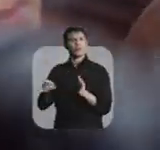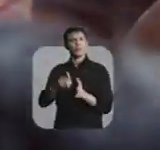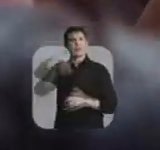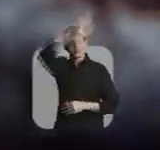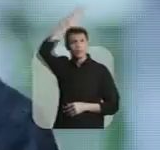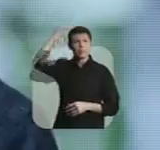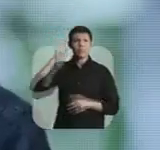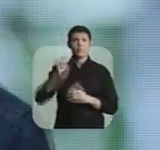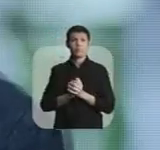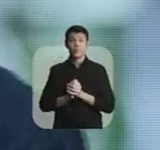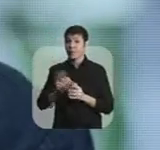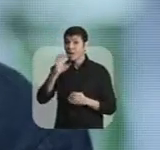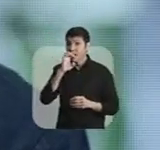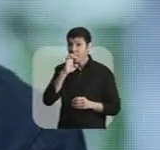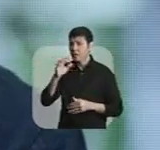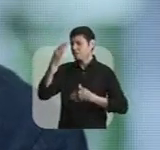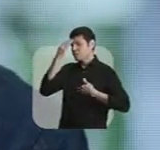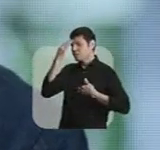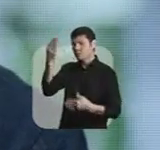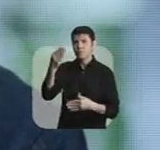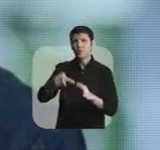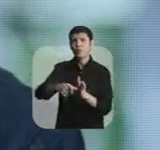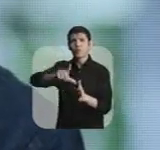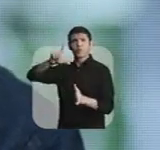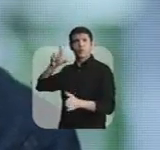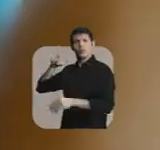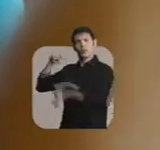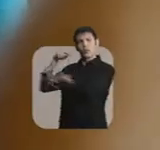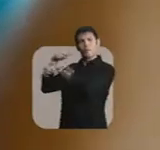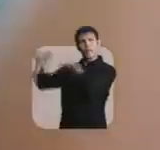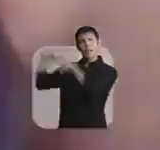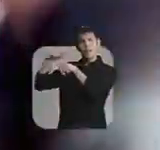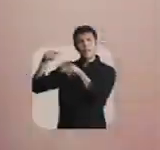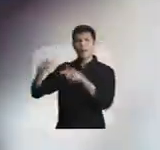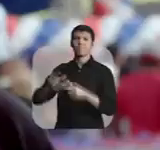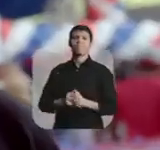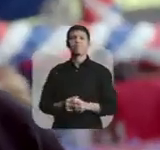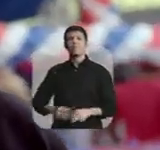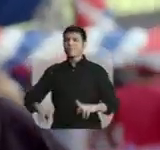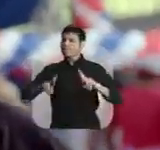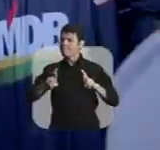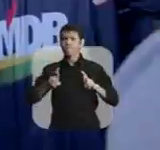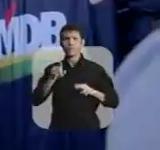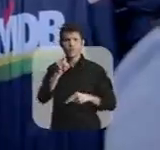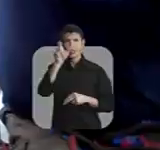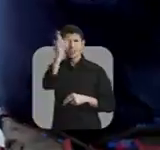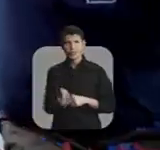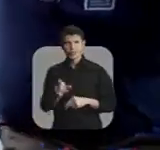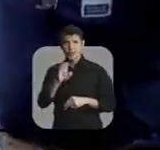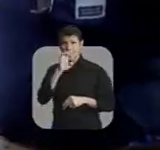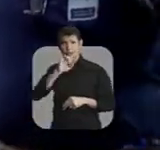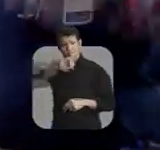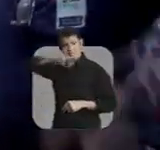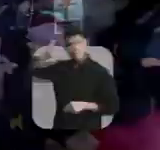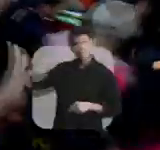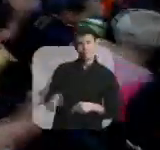Eduardo, muito obrigado pelo trabalho que você fez e eu espero que você consiga colher os frutos das